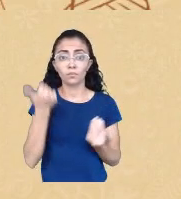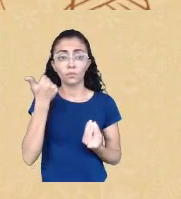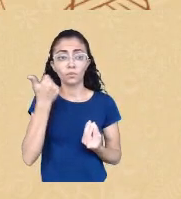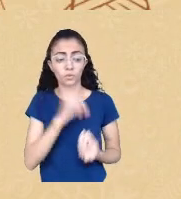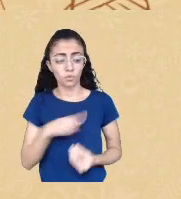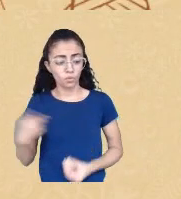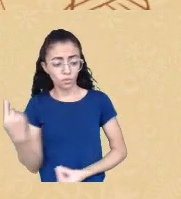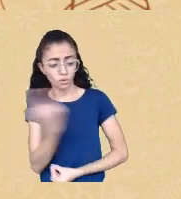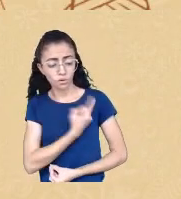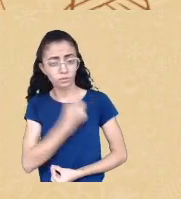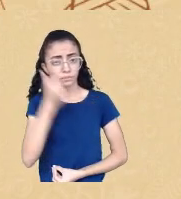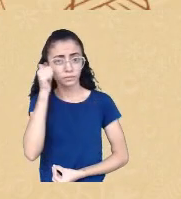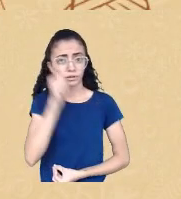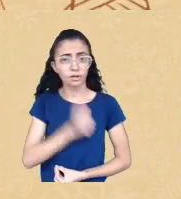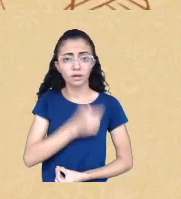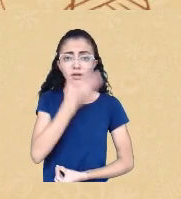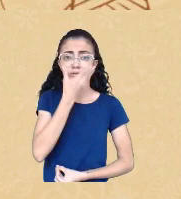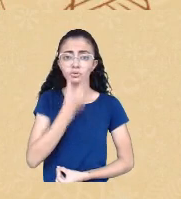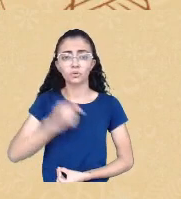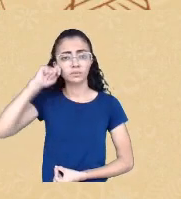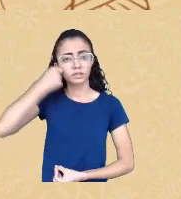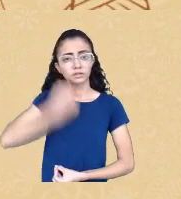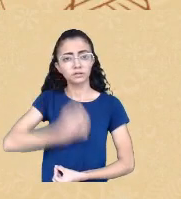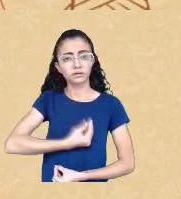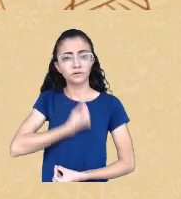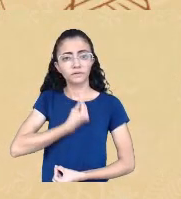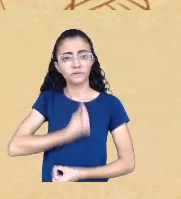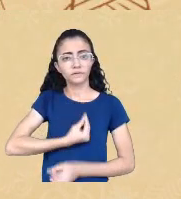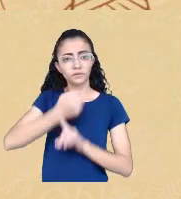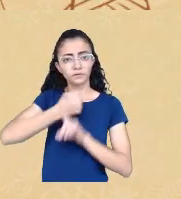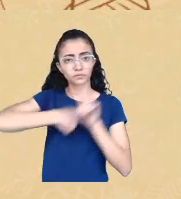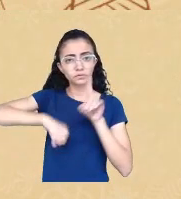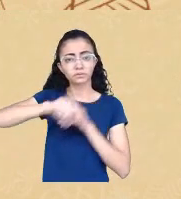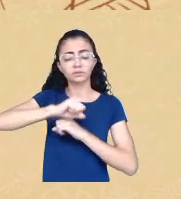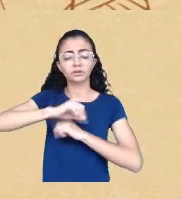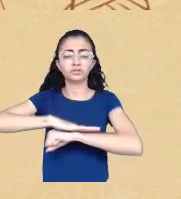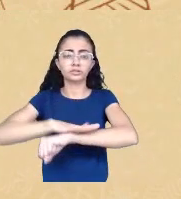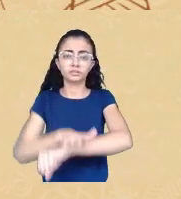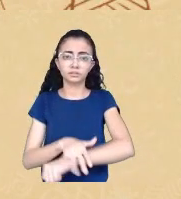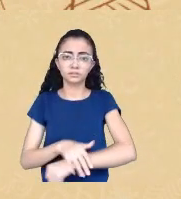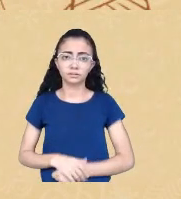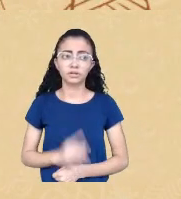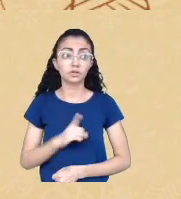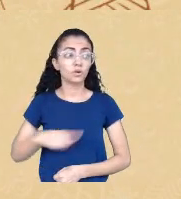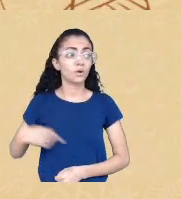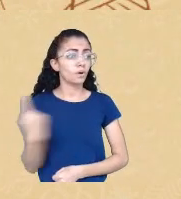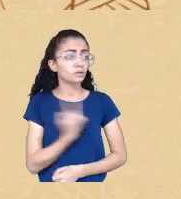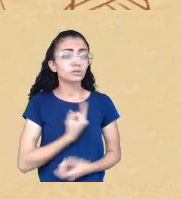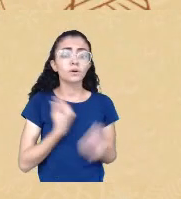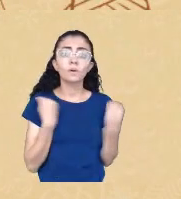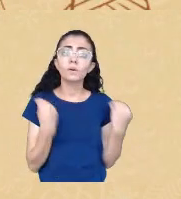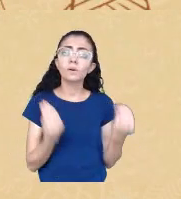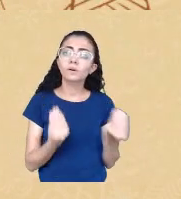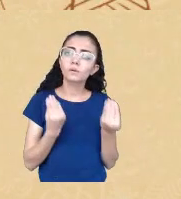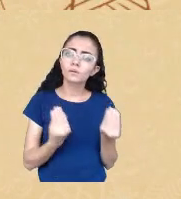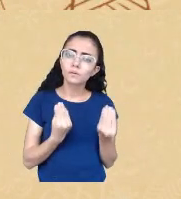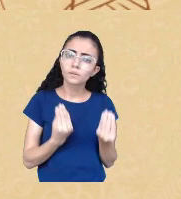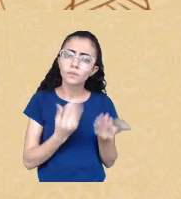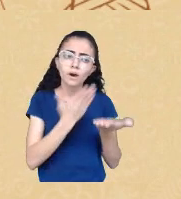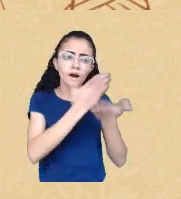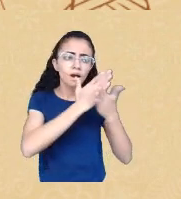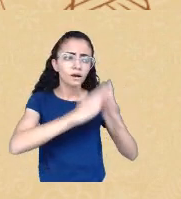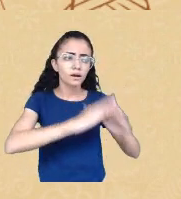que vivemos nessa sociedade racista como é que nós vamos romper com as lógicas de